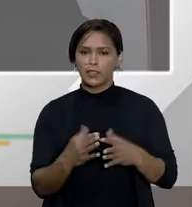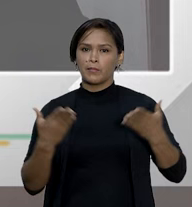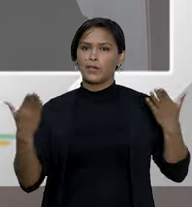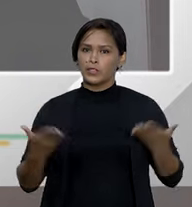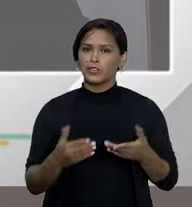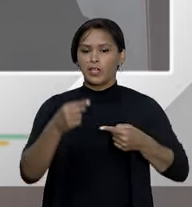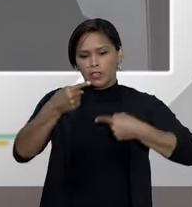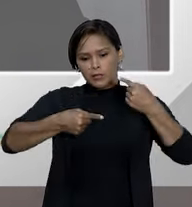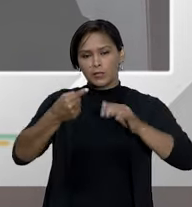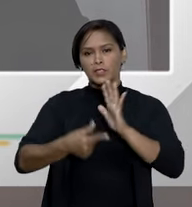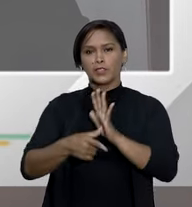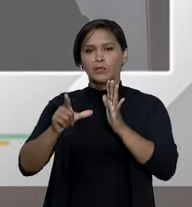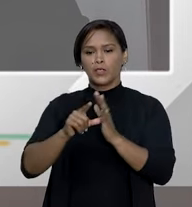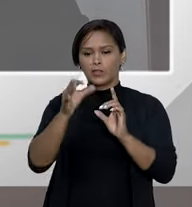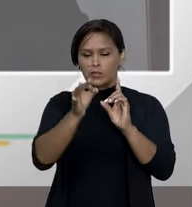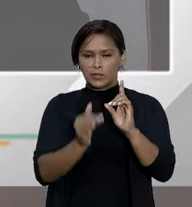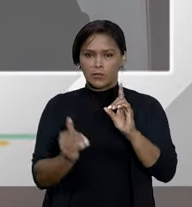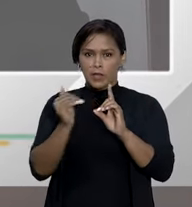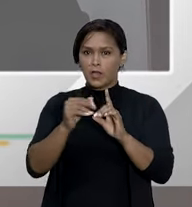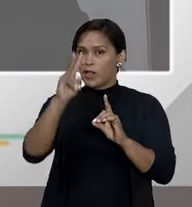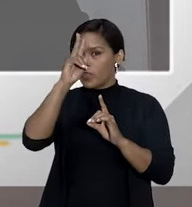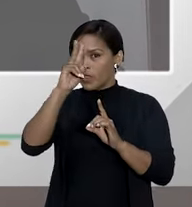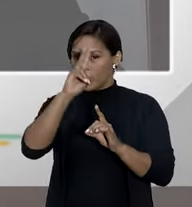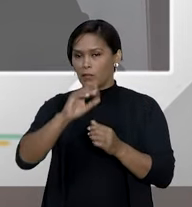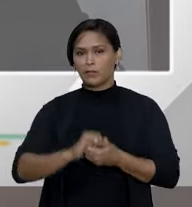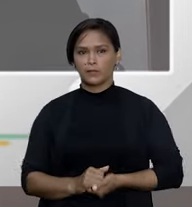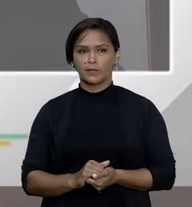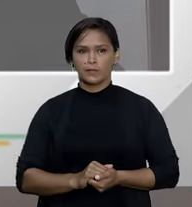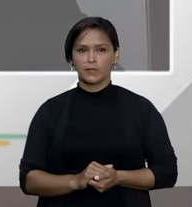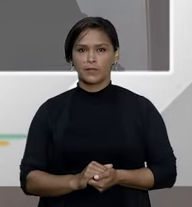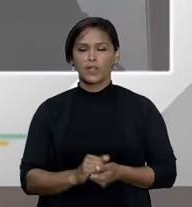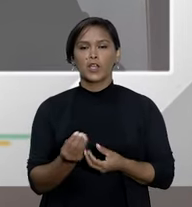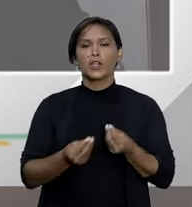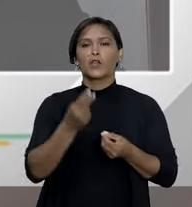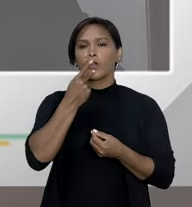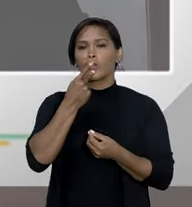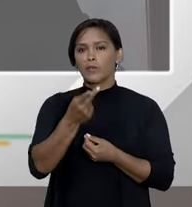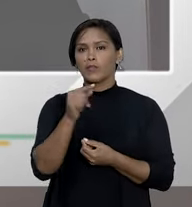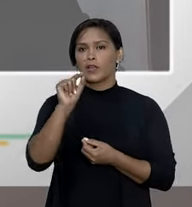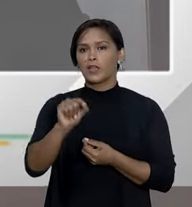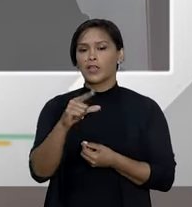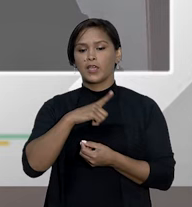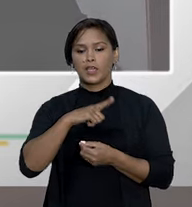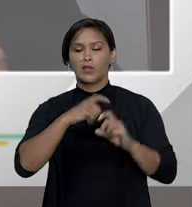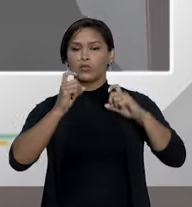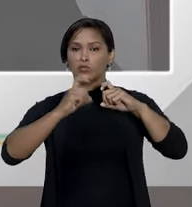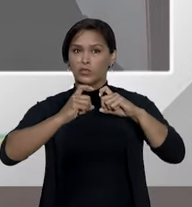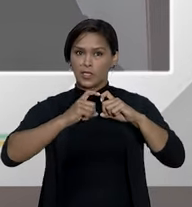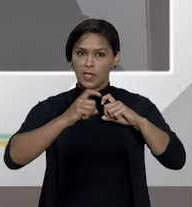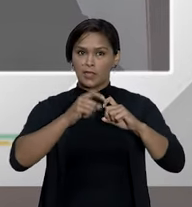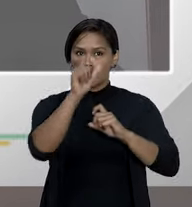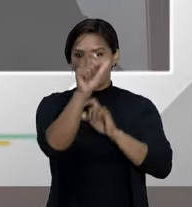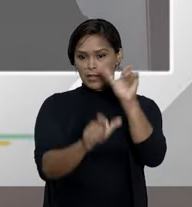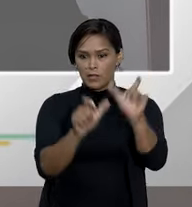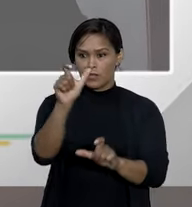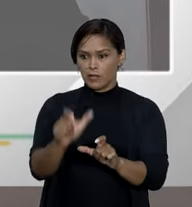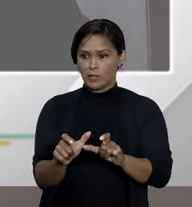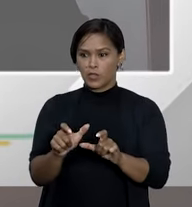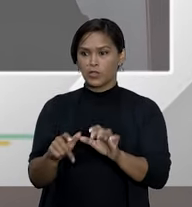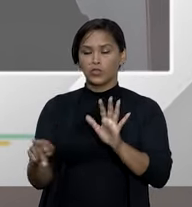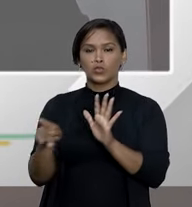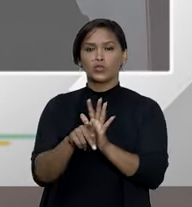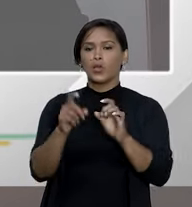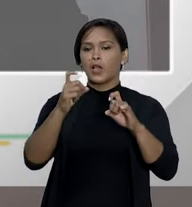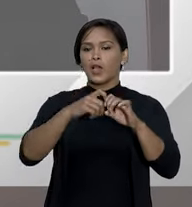debatemos antes o desembargador ressaltou que como eu falei quem diz o tratamento do indivíduo é o médico